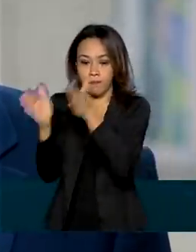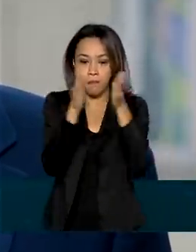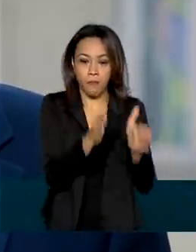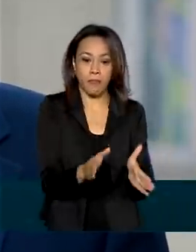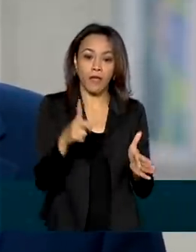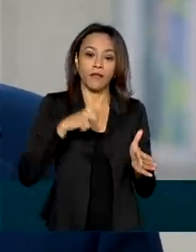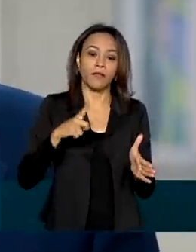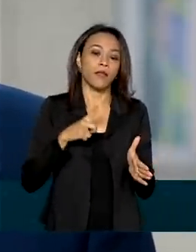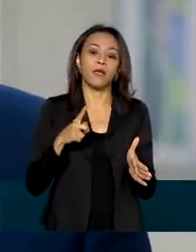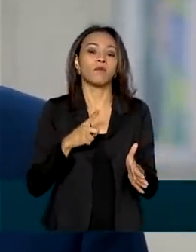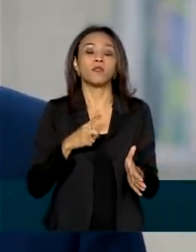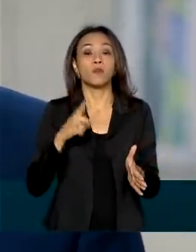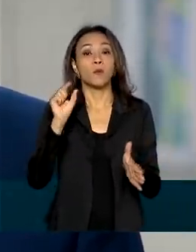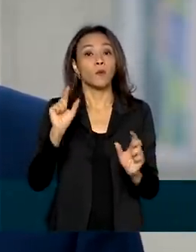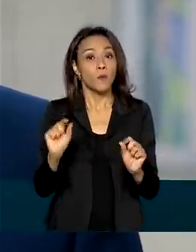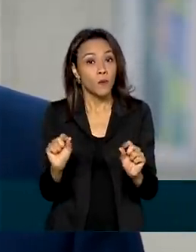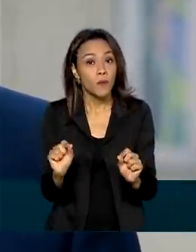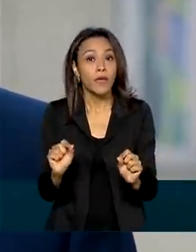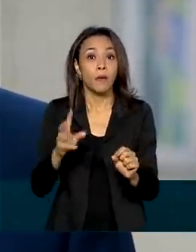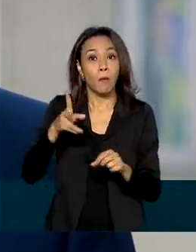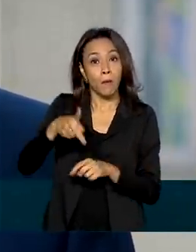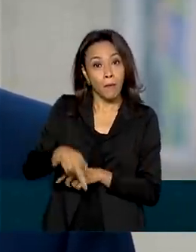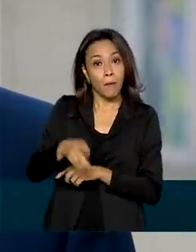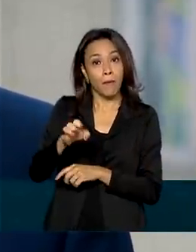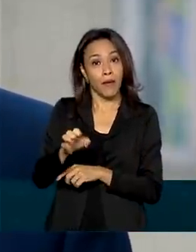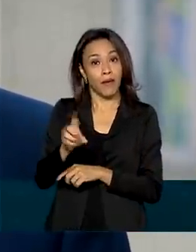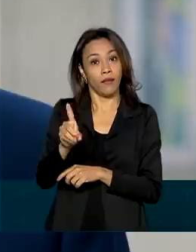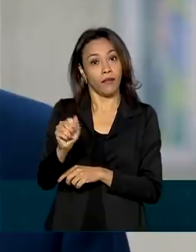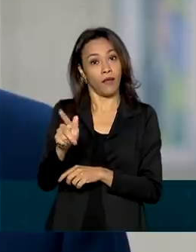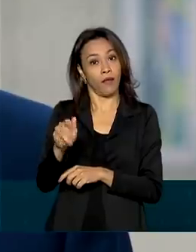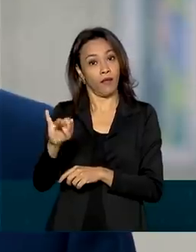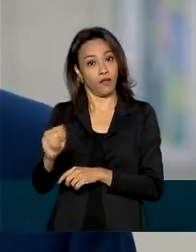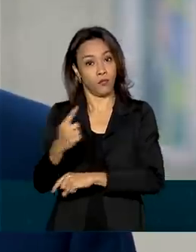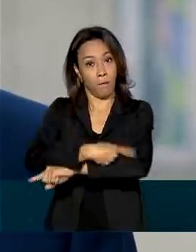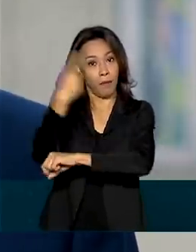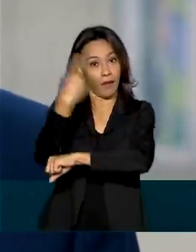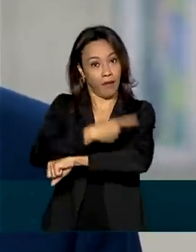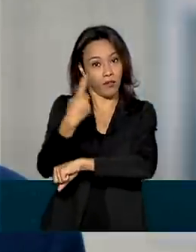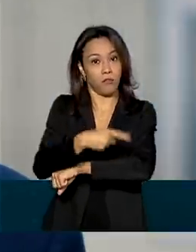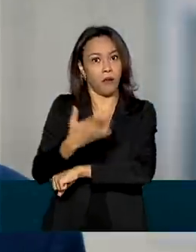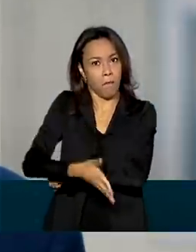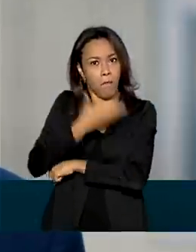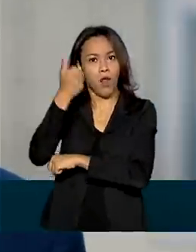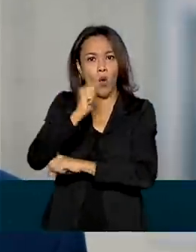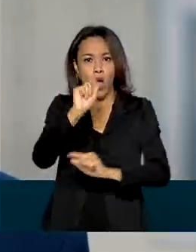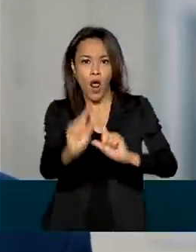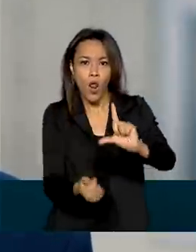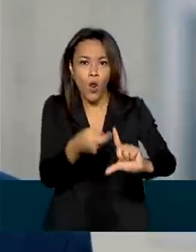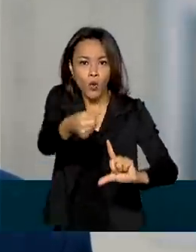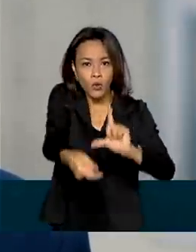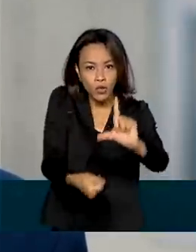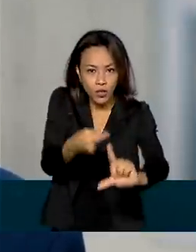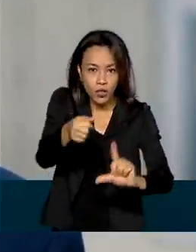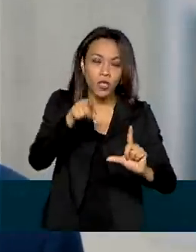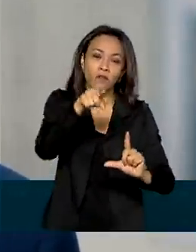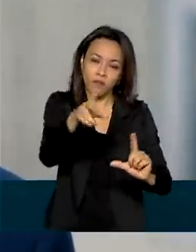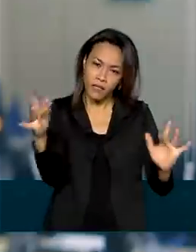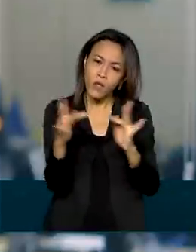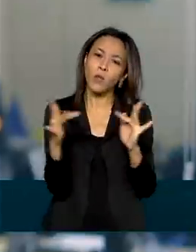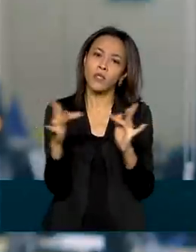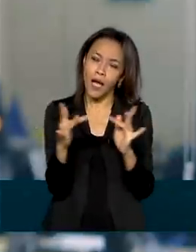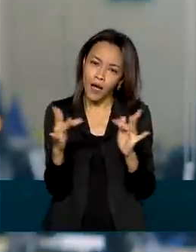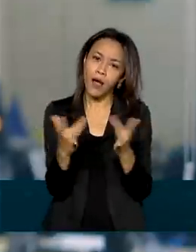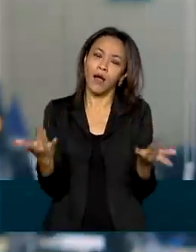terceira faixa e a pesagem em movimento, aumentando assim ainda mais a nossa eficiência logística. Você irá continuar conectado à internet